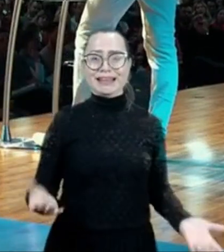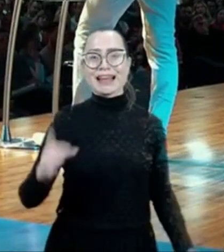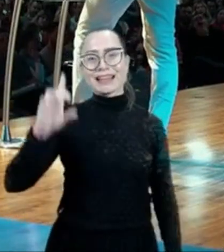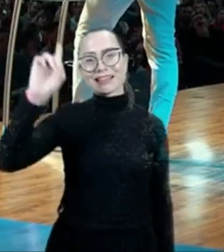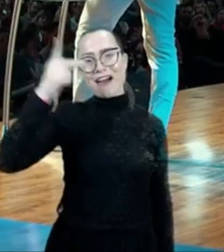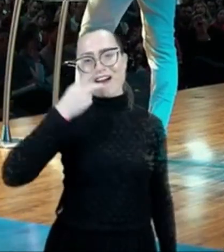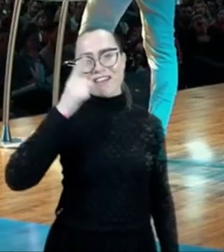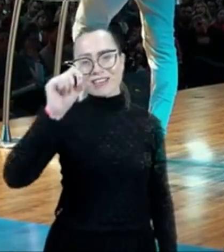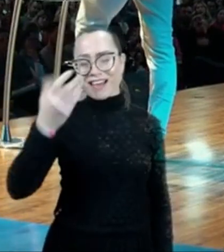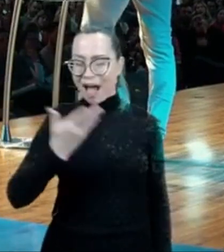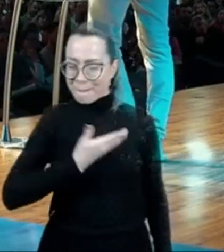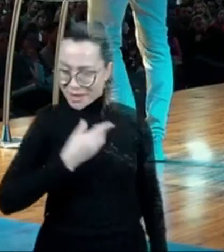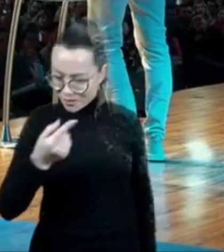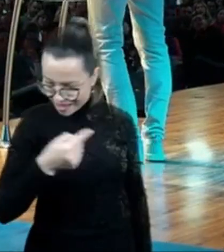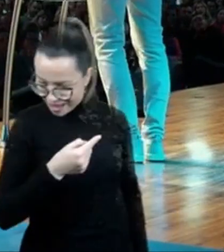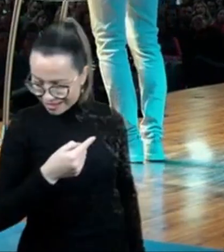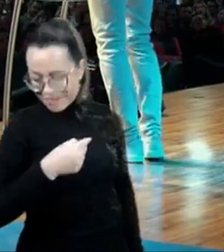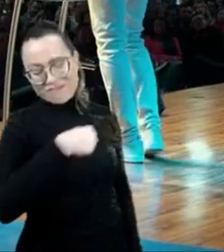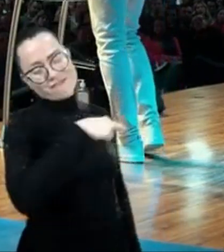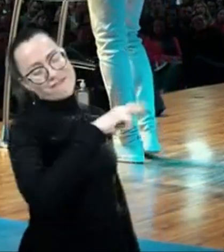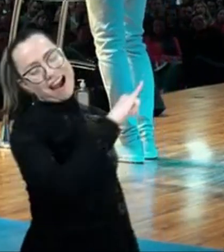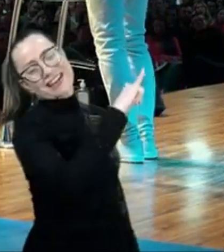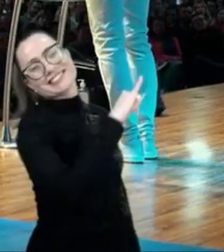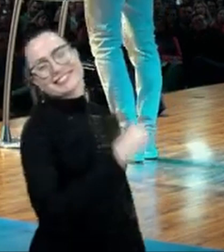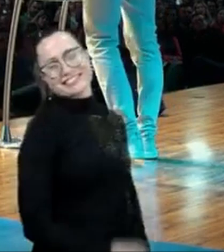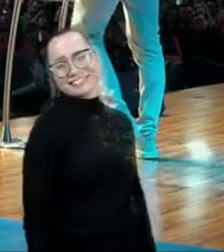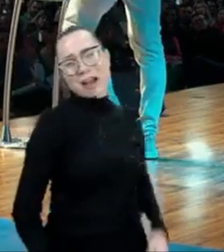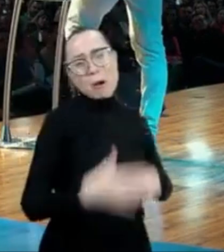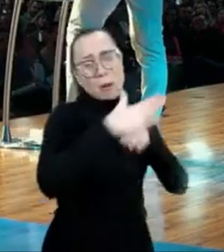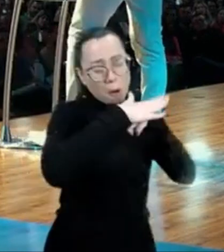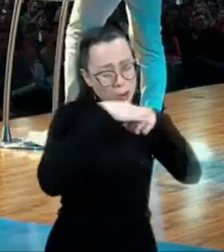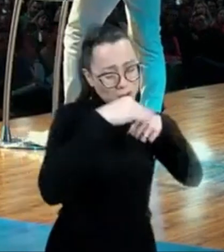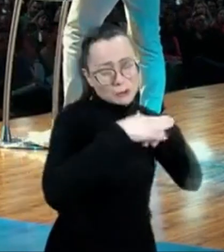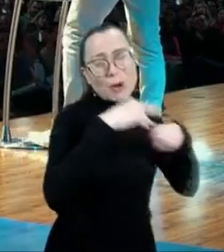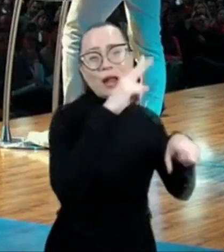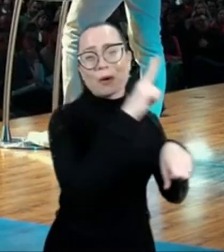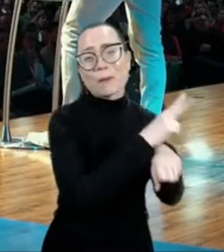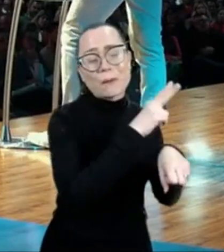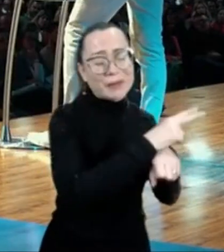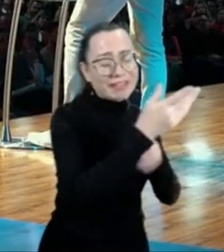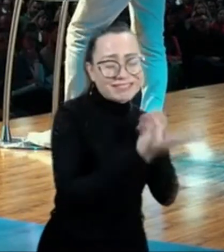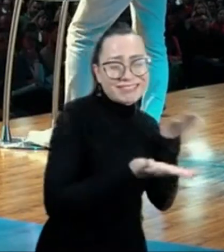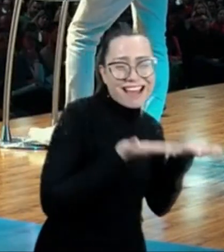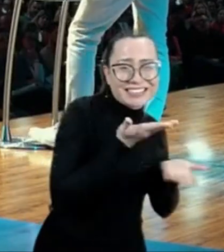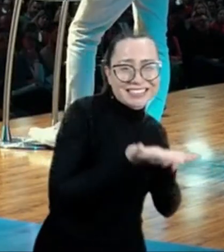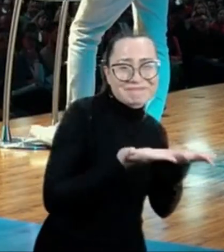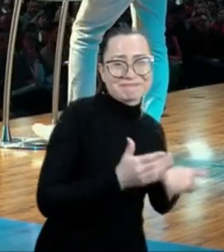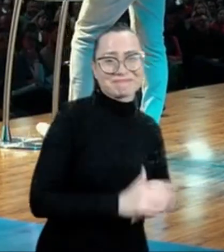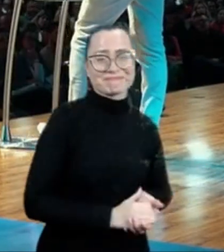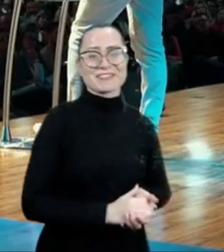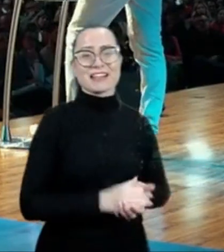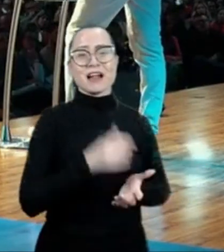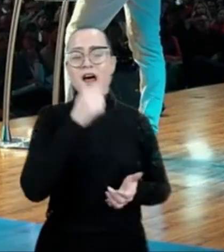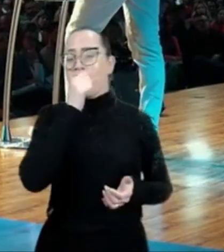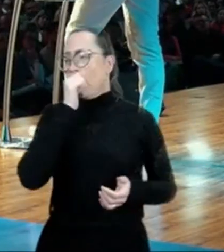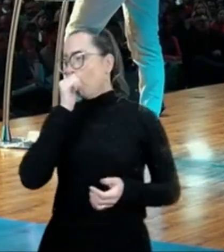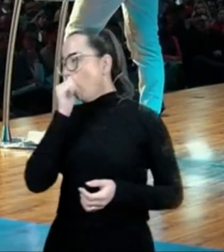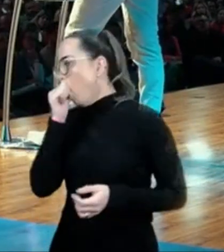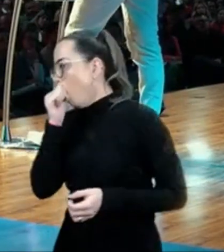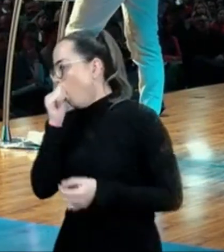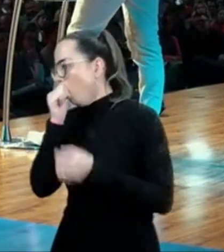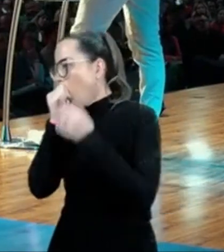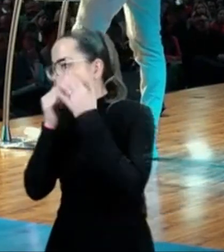Titos são pessoas, homens e mulheres que não celebram o que a gente dá de resultado, mas celebram a nossa vida,